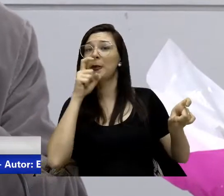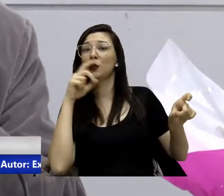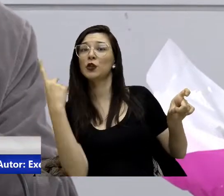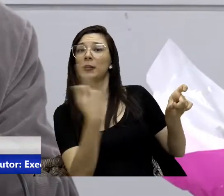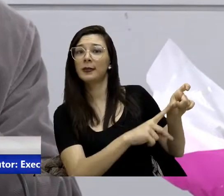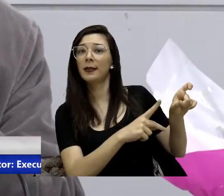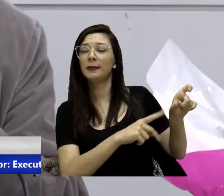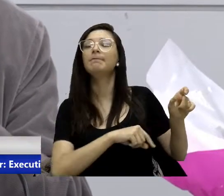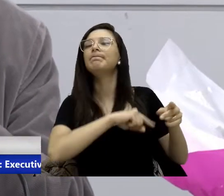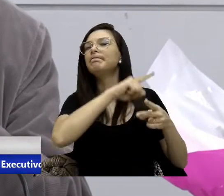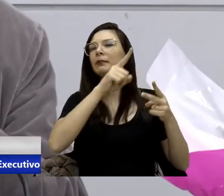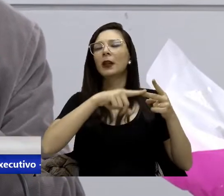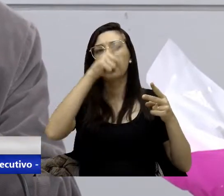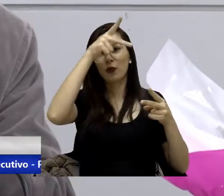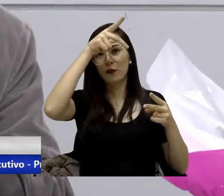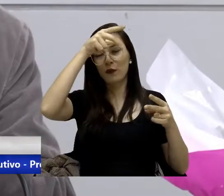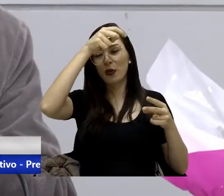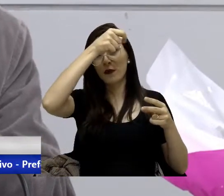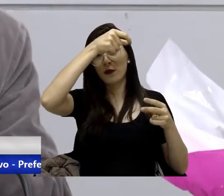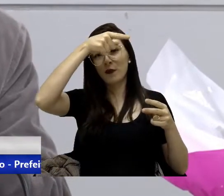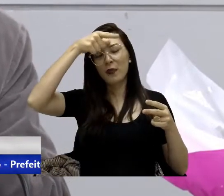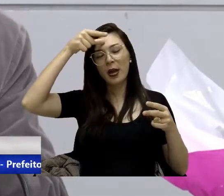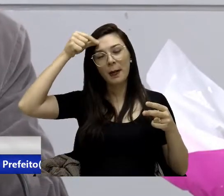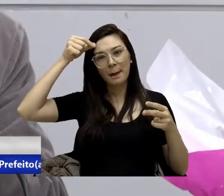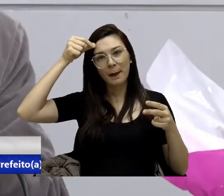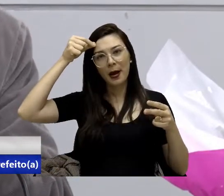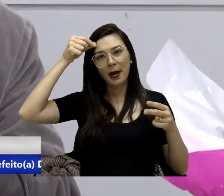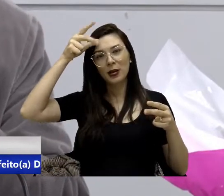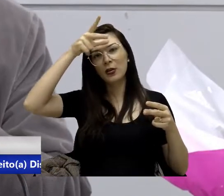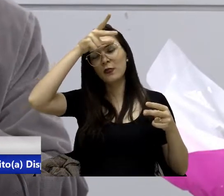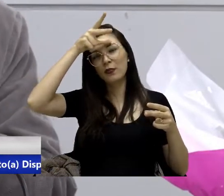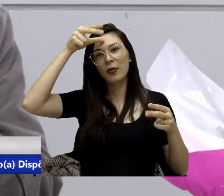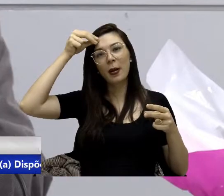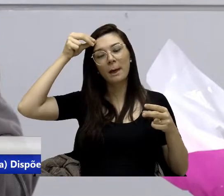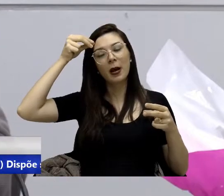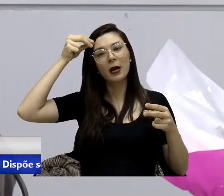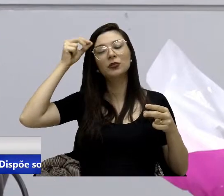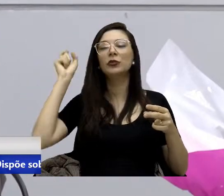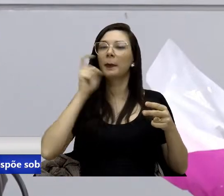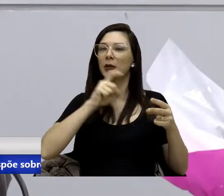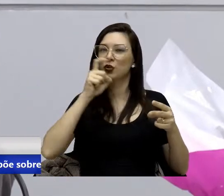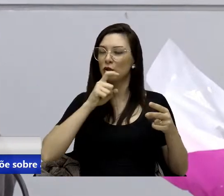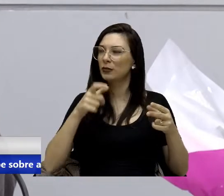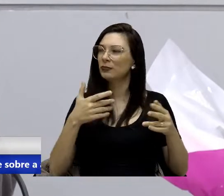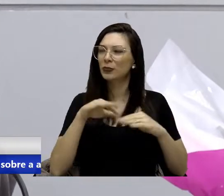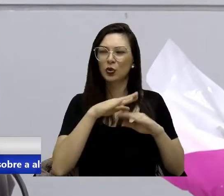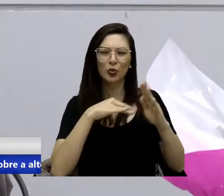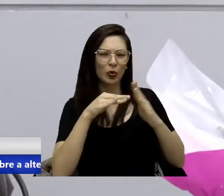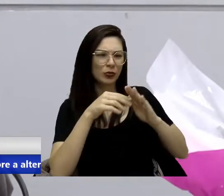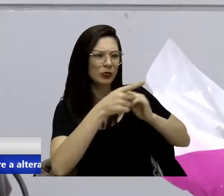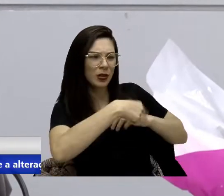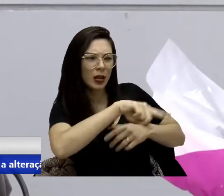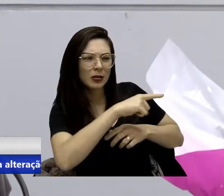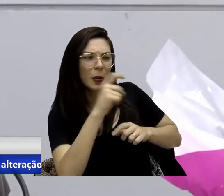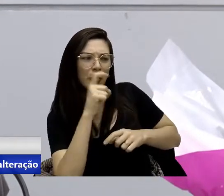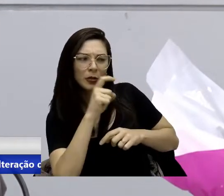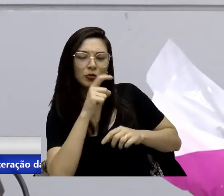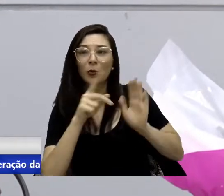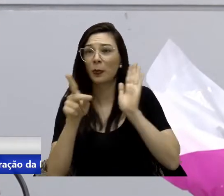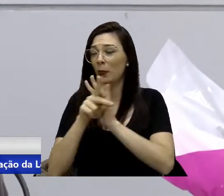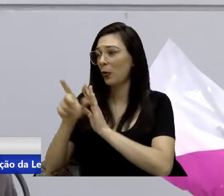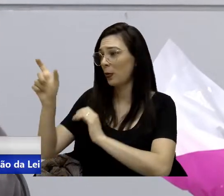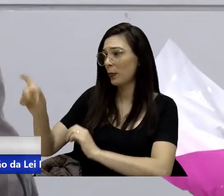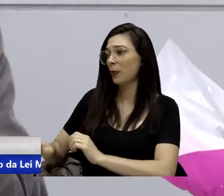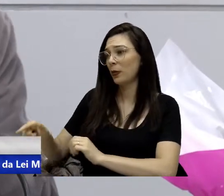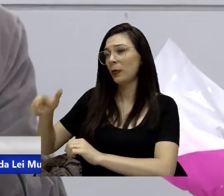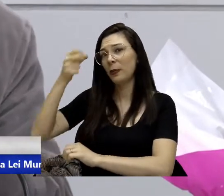está mentindo. Funcionário público, nem se fala. Todos são mentirosos, segundo o prefeito.